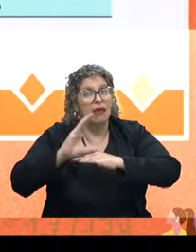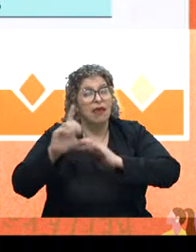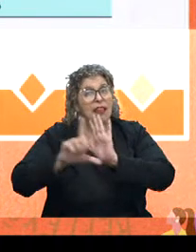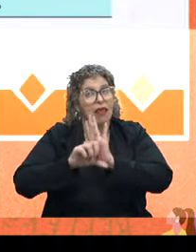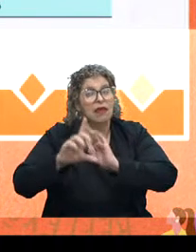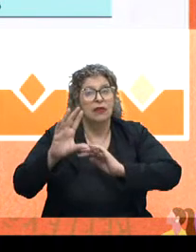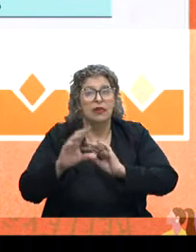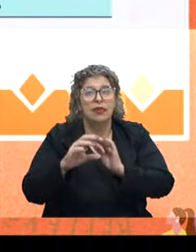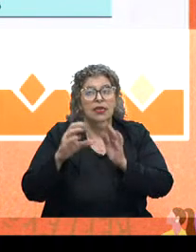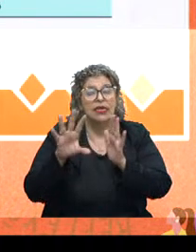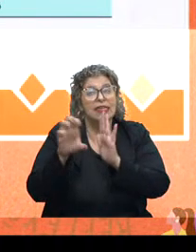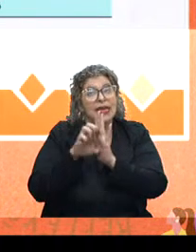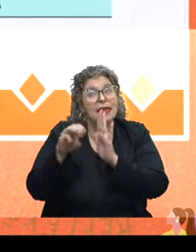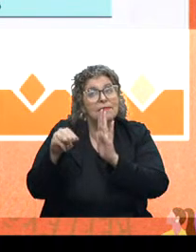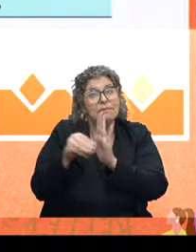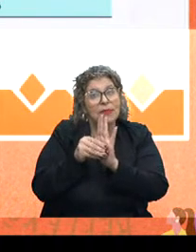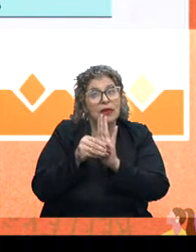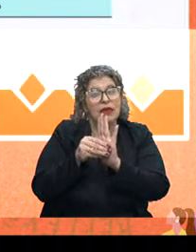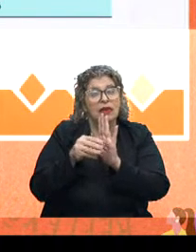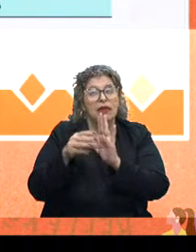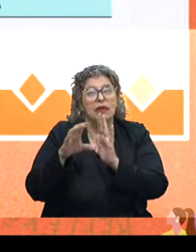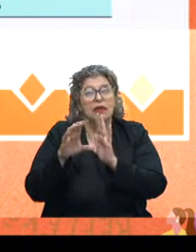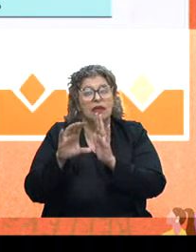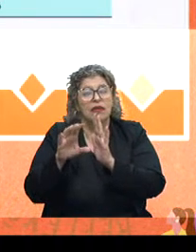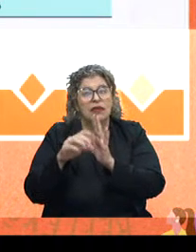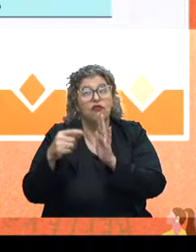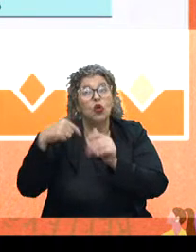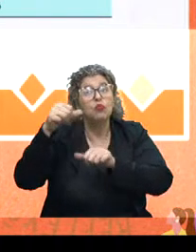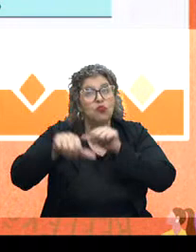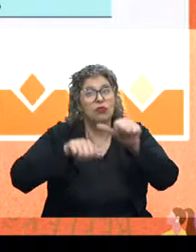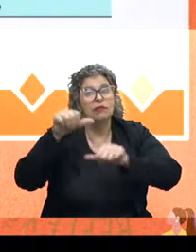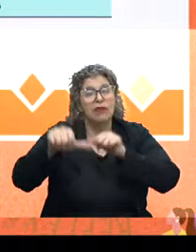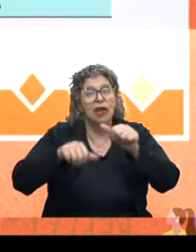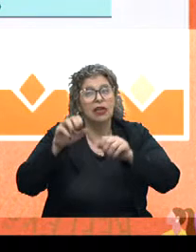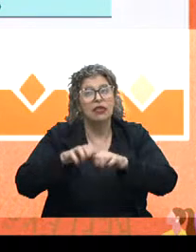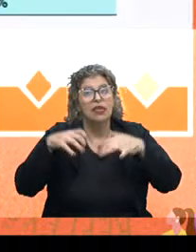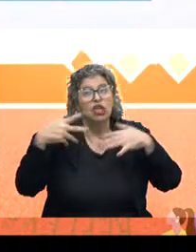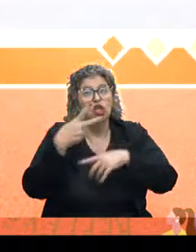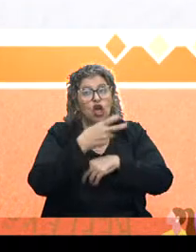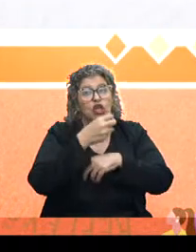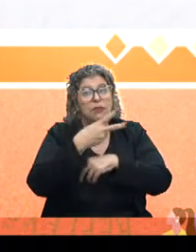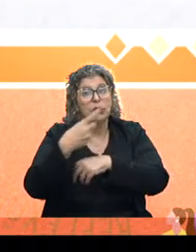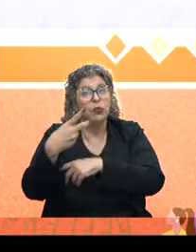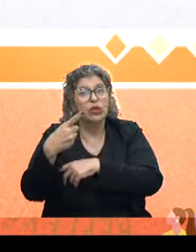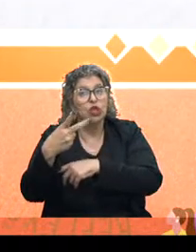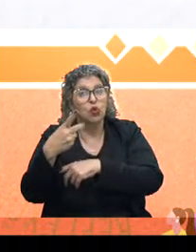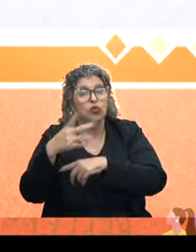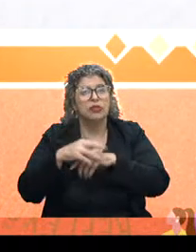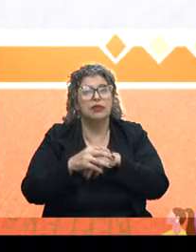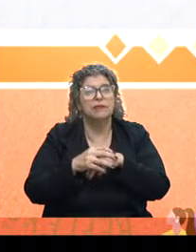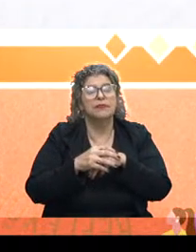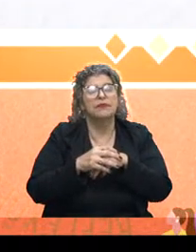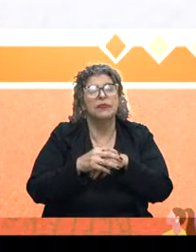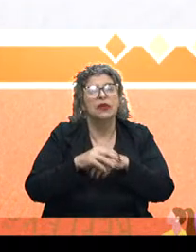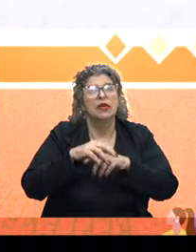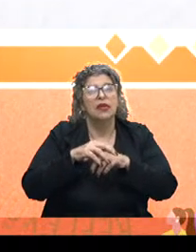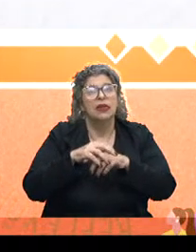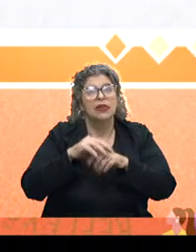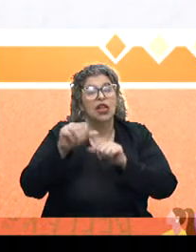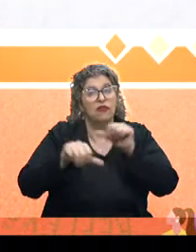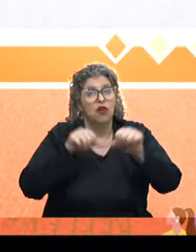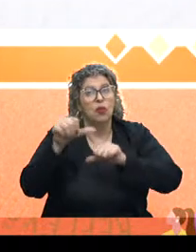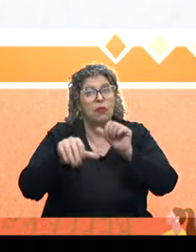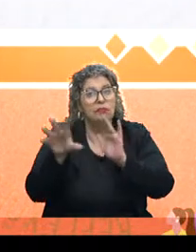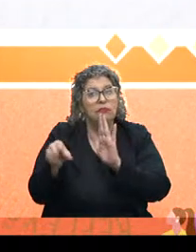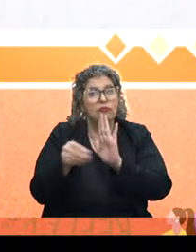e a emenda constitucional, aliás, que é importante dizer, foi alterada por esta casa em 2012. No dia 19 de dezembro de 2012, ela foi promulgada, a